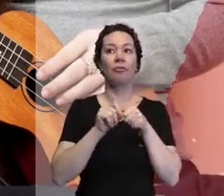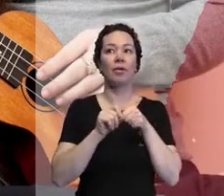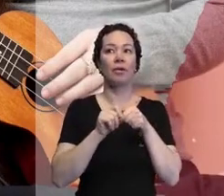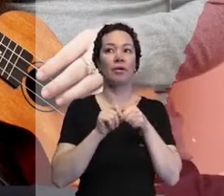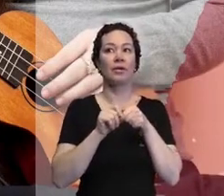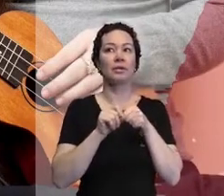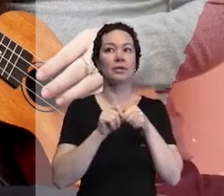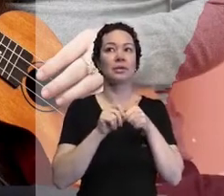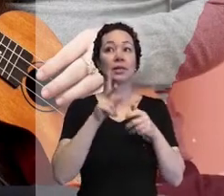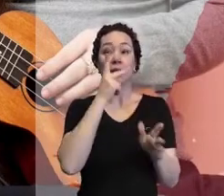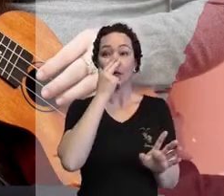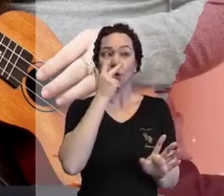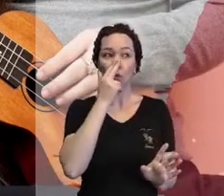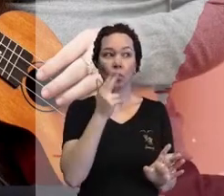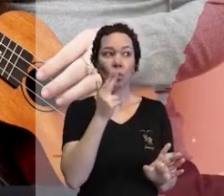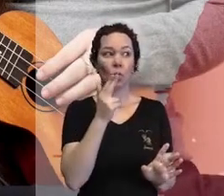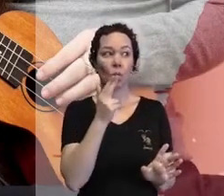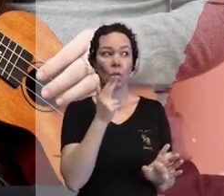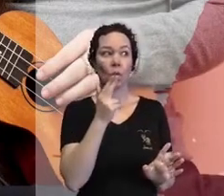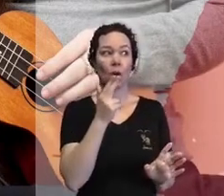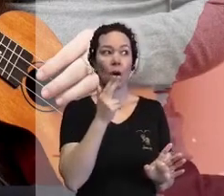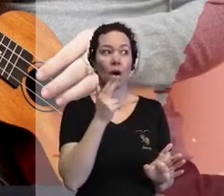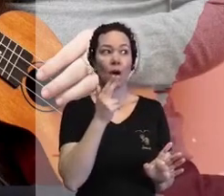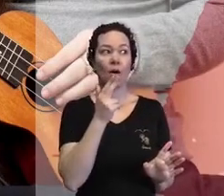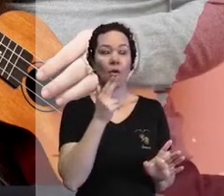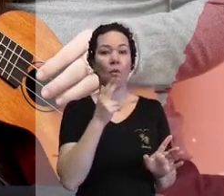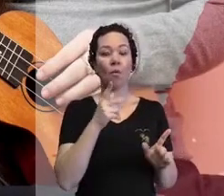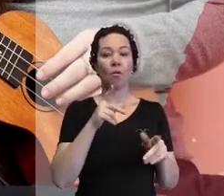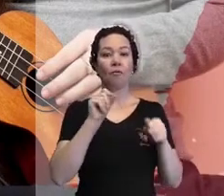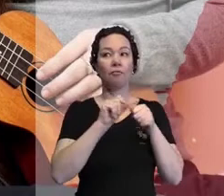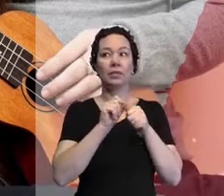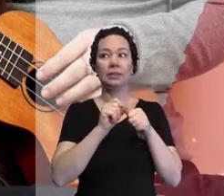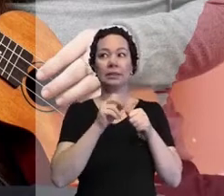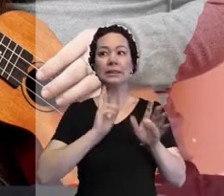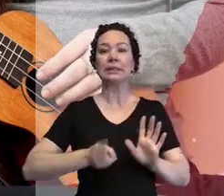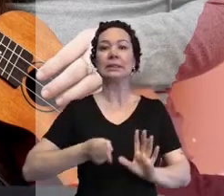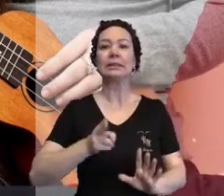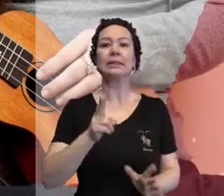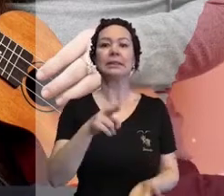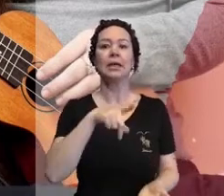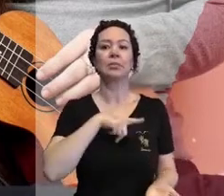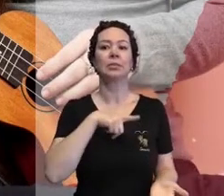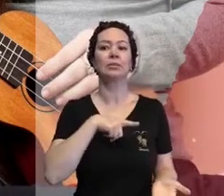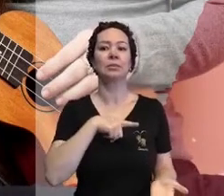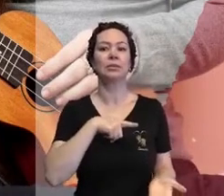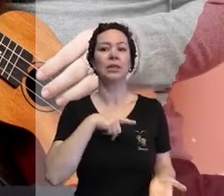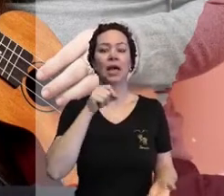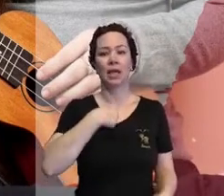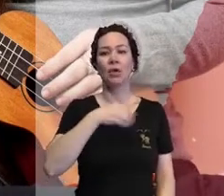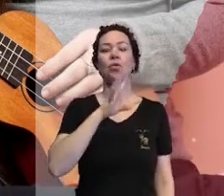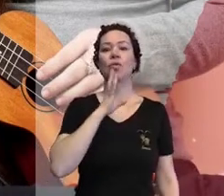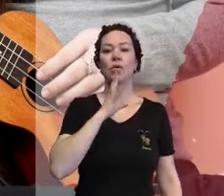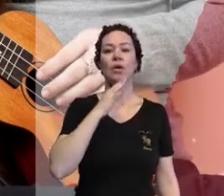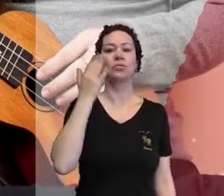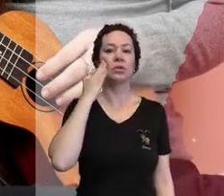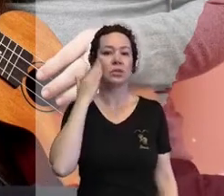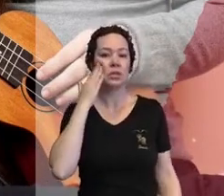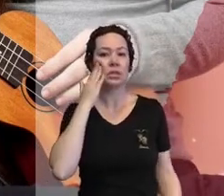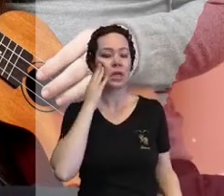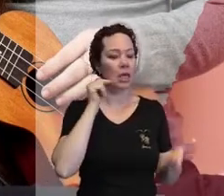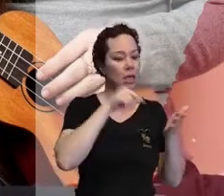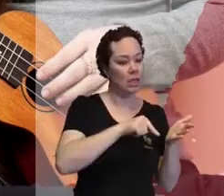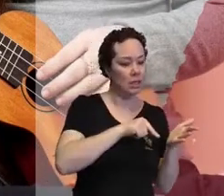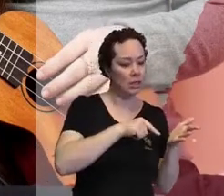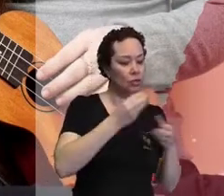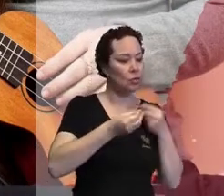como se fosse realmente um grande arquivo onde a gente vai sempre buscar aquilo. Se eu conheço determinada coisa, eu volto para